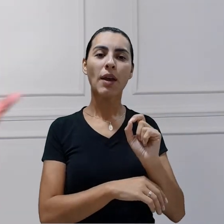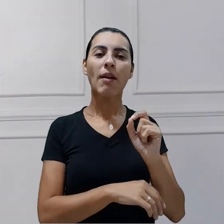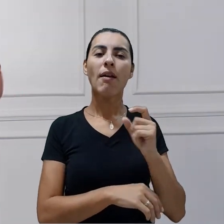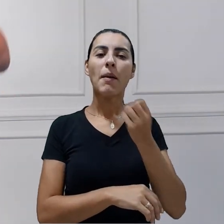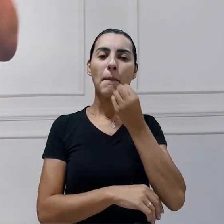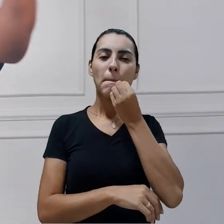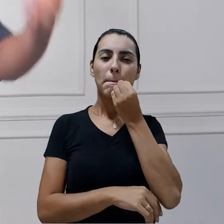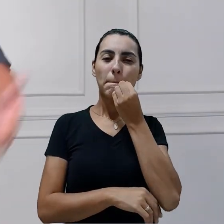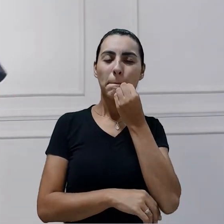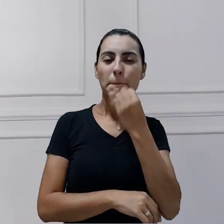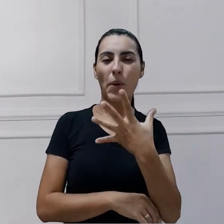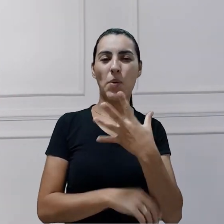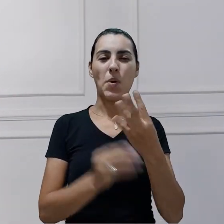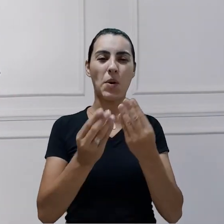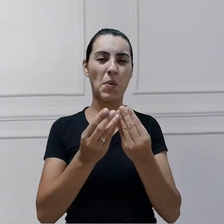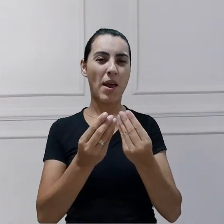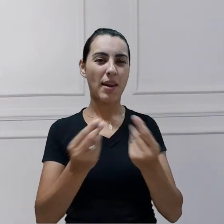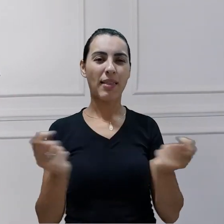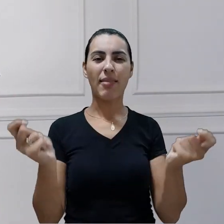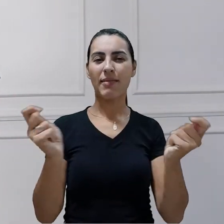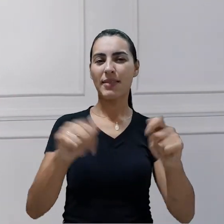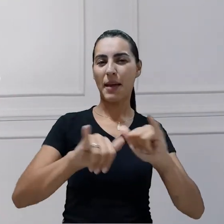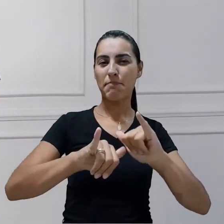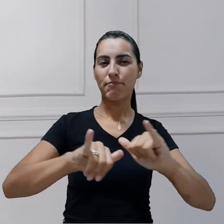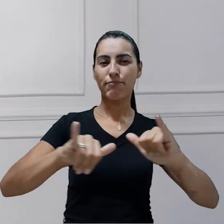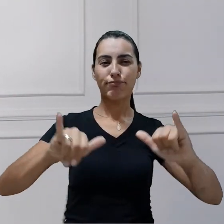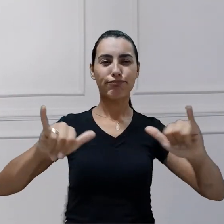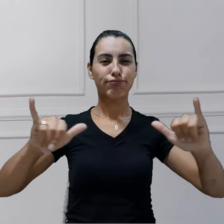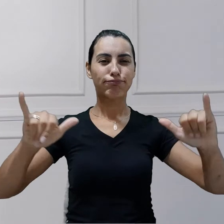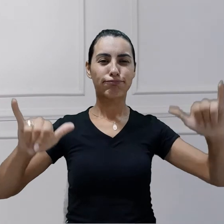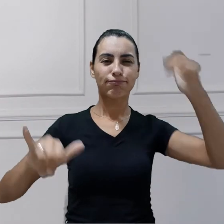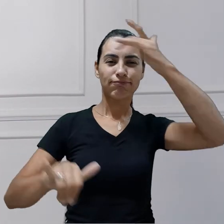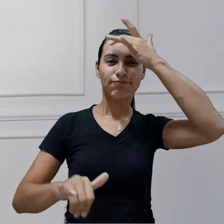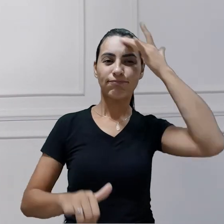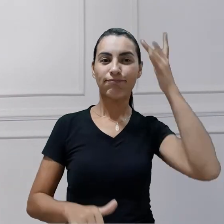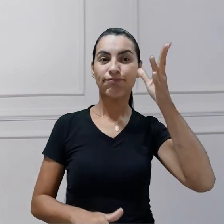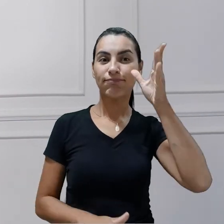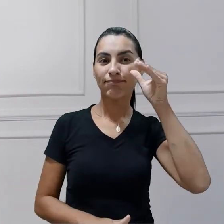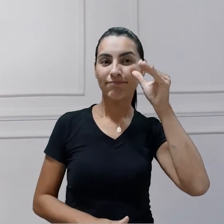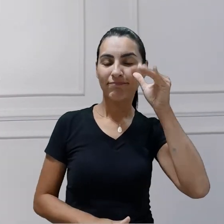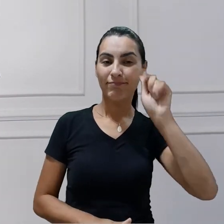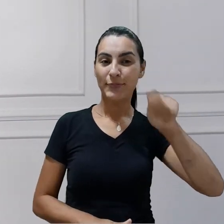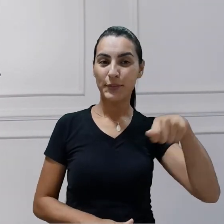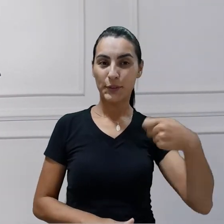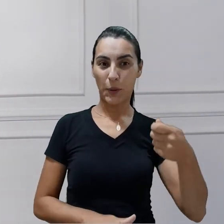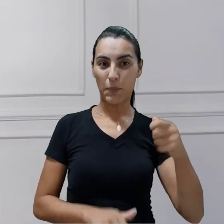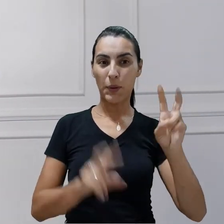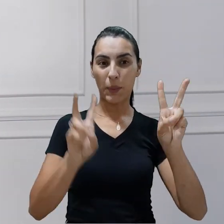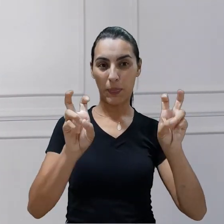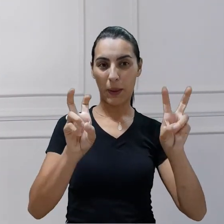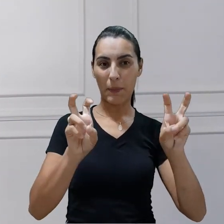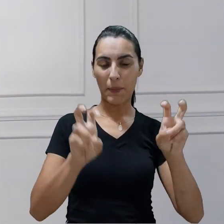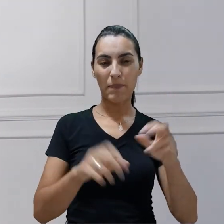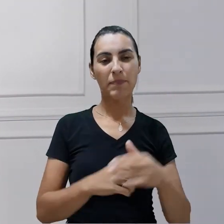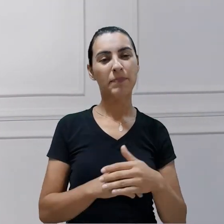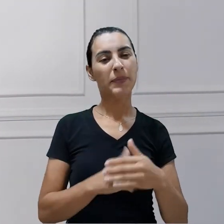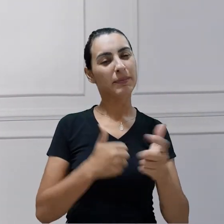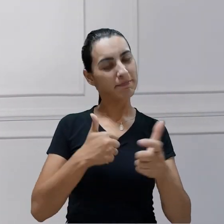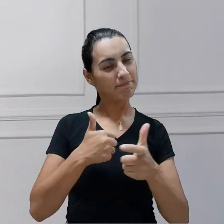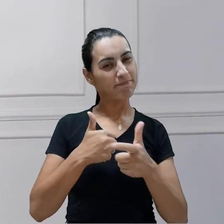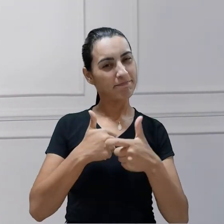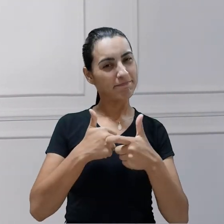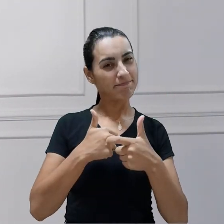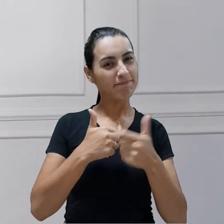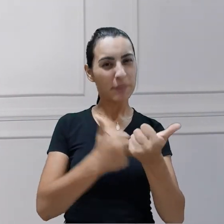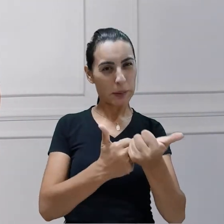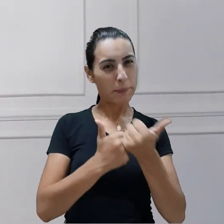que pode ser divulgado a outras pessoas que se interessem neste assunto. Conto com o seu like e ele não